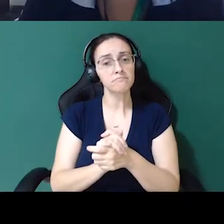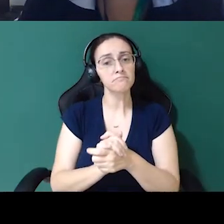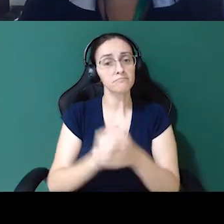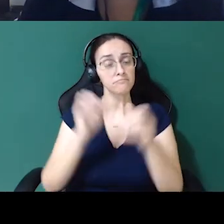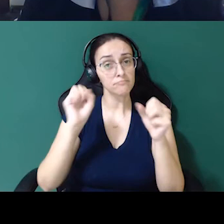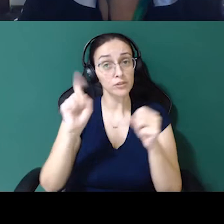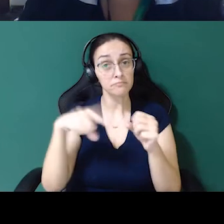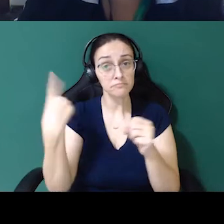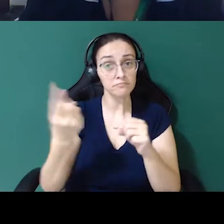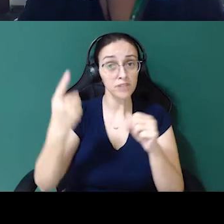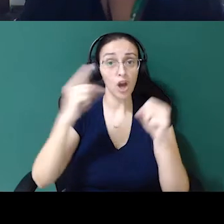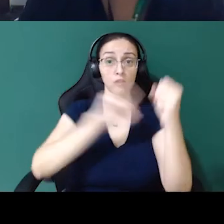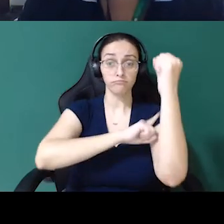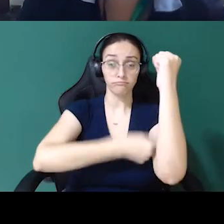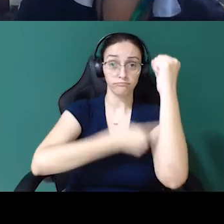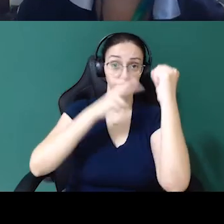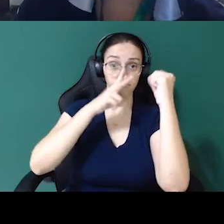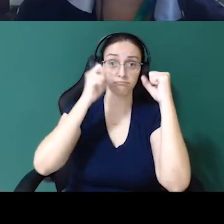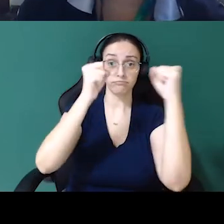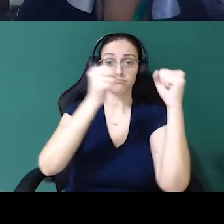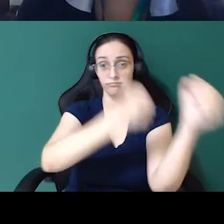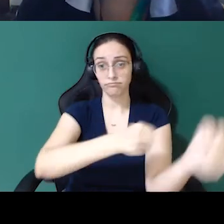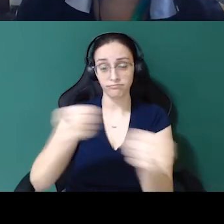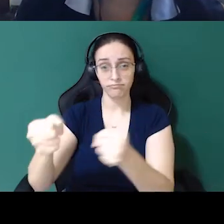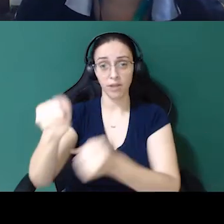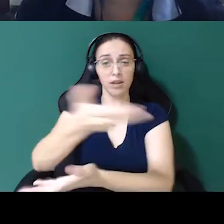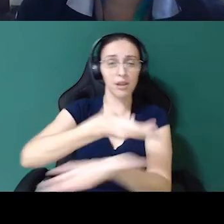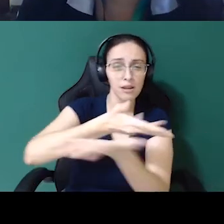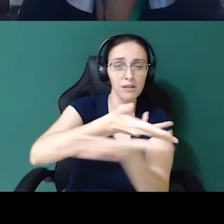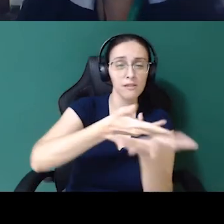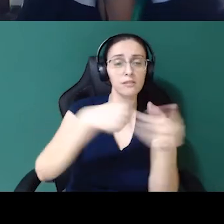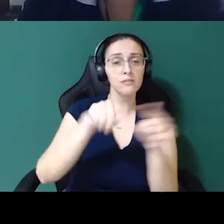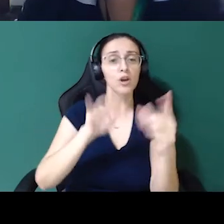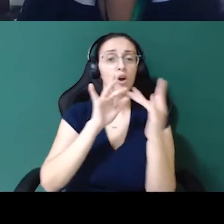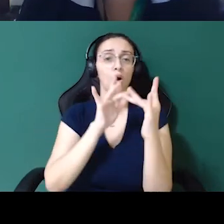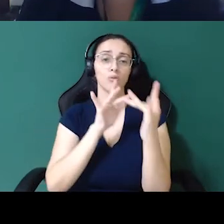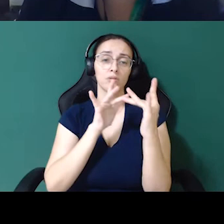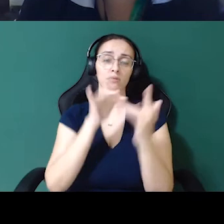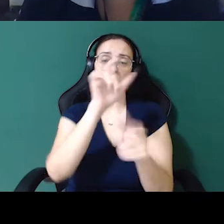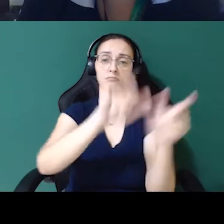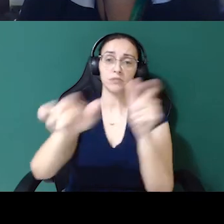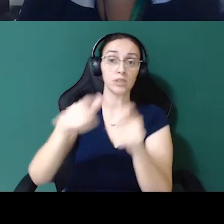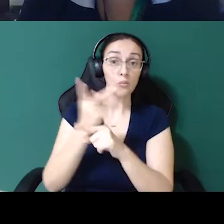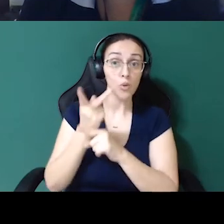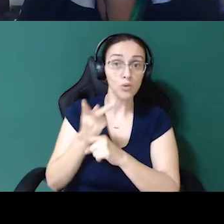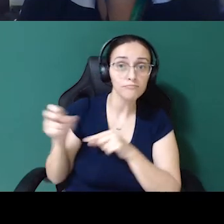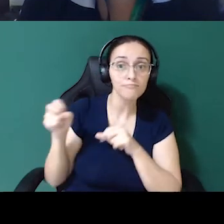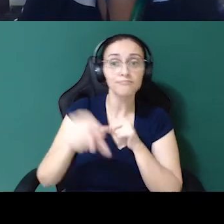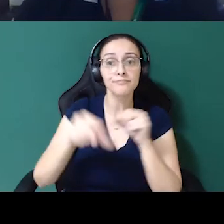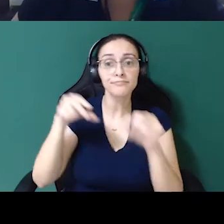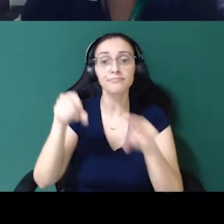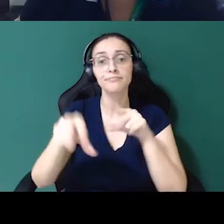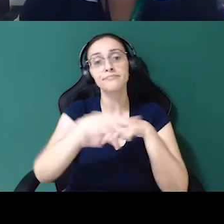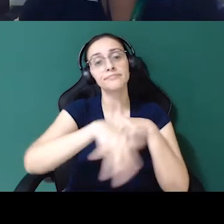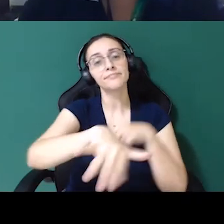para a gente fortalecer esse network e fortalecer contatos para as pessoas que estão procurando entrar nesse